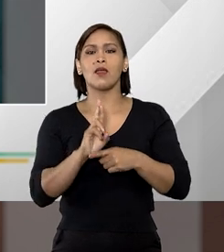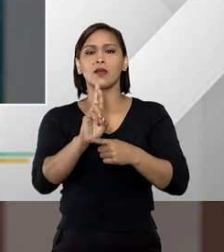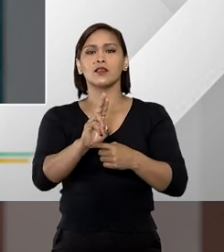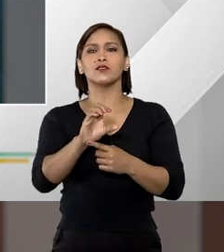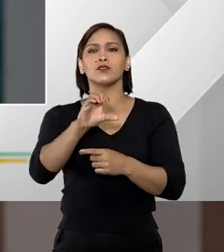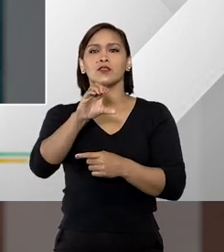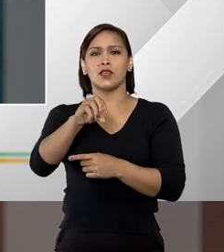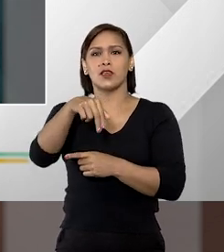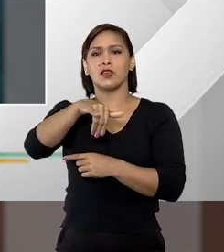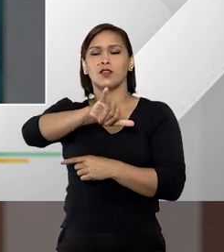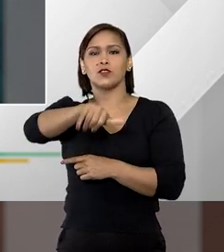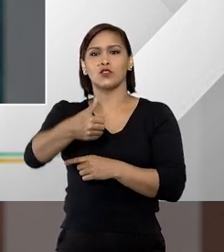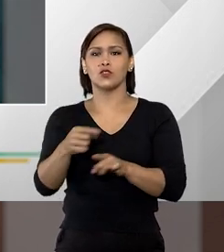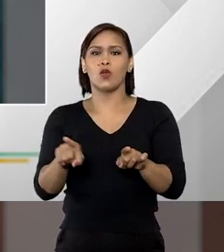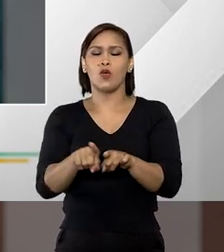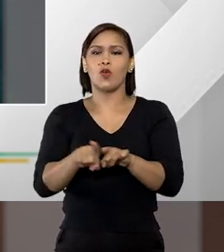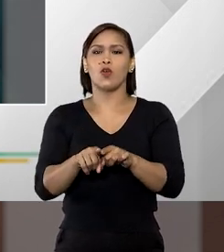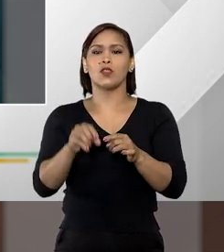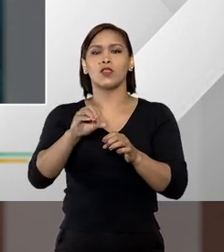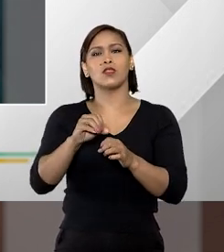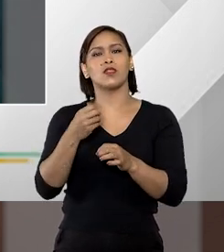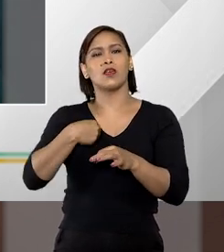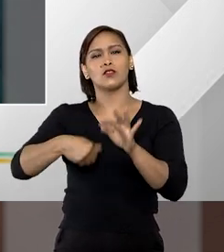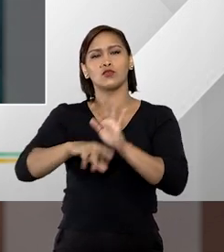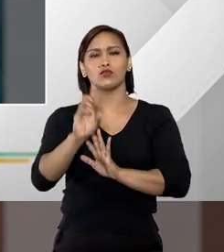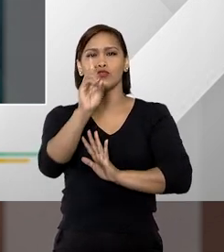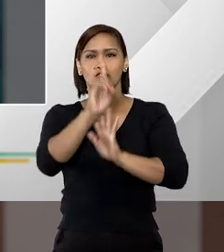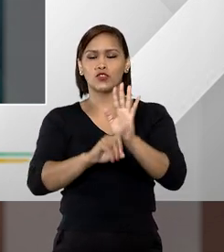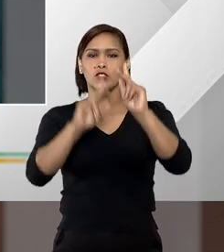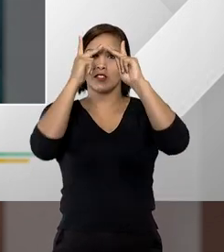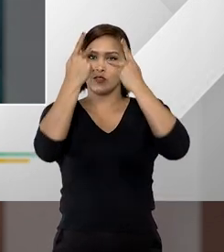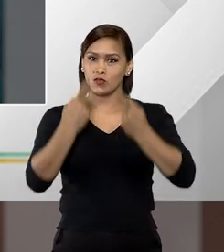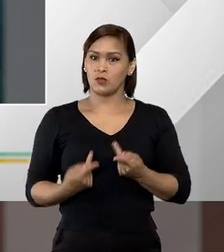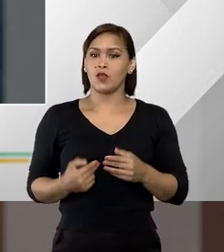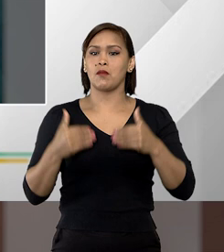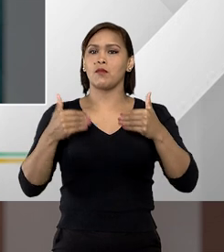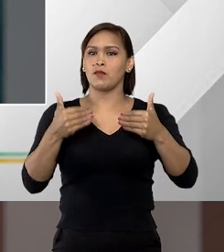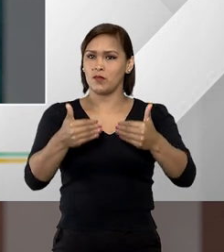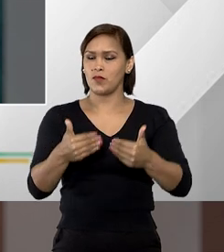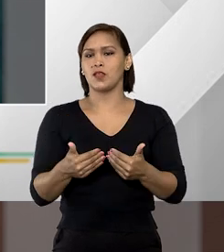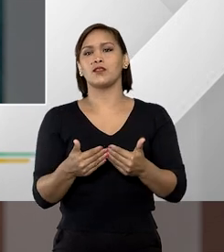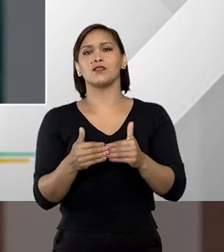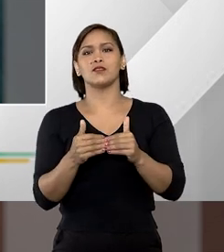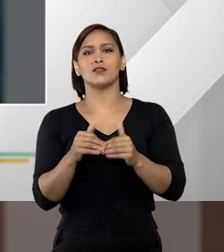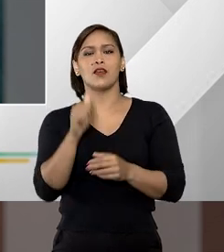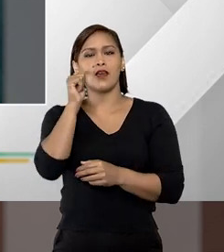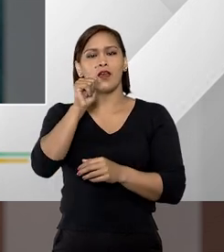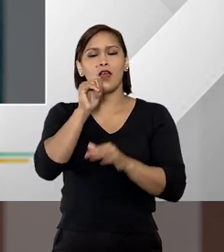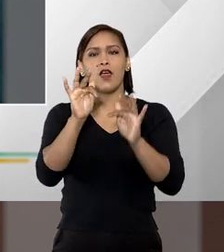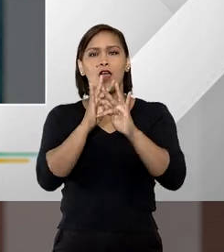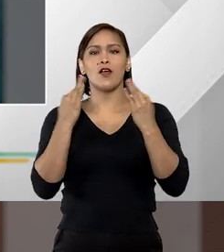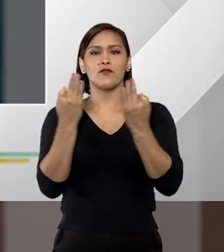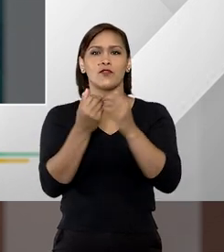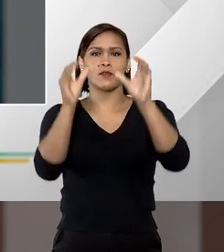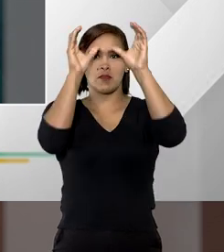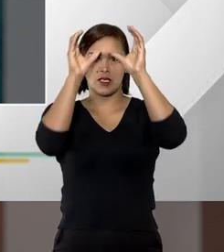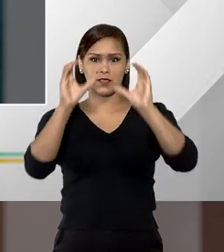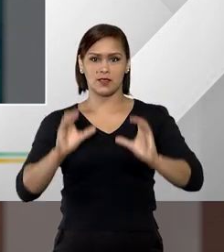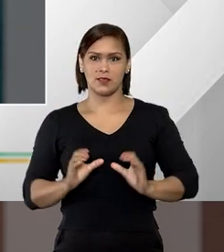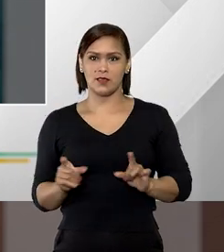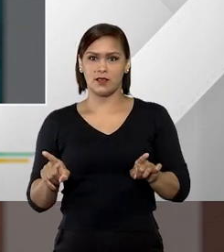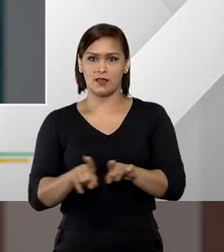CNJ, no Conselho Nacional de Direitos Humanos, do Ministério da Mulher, da Família e da Cidadania.